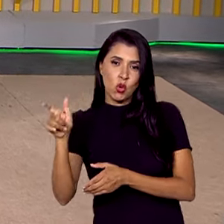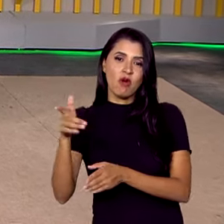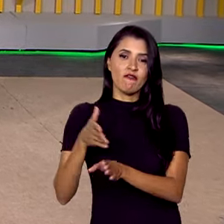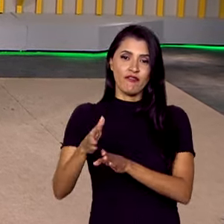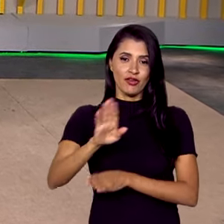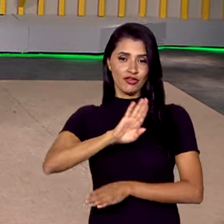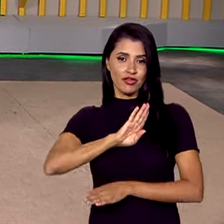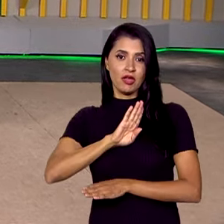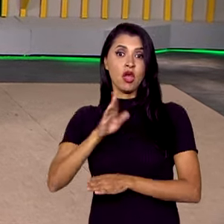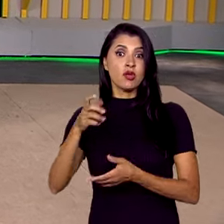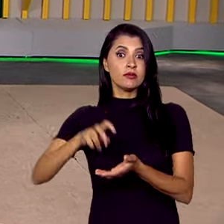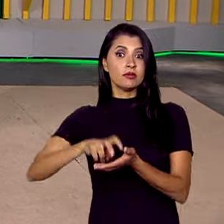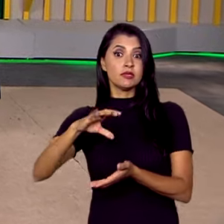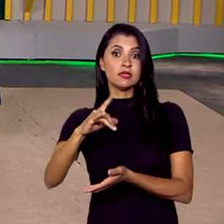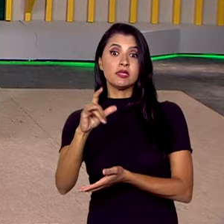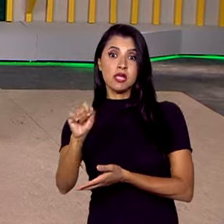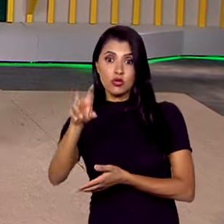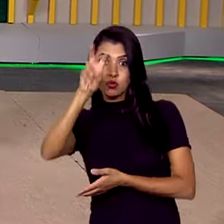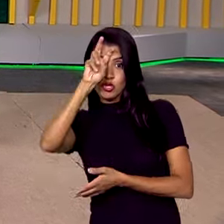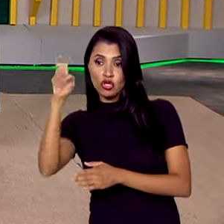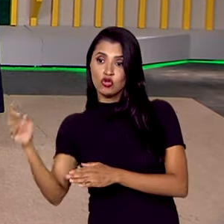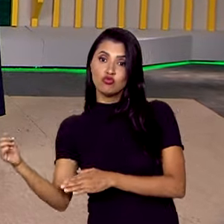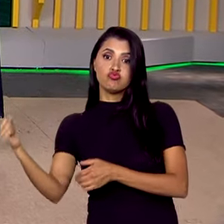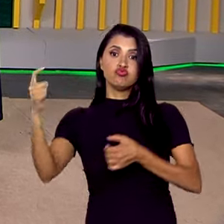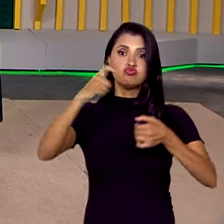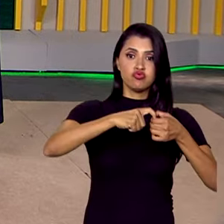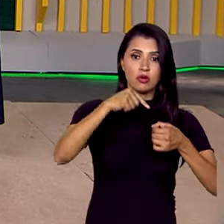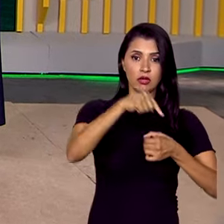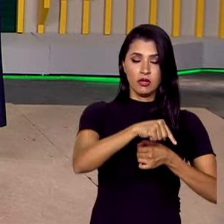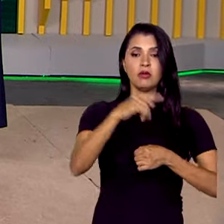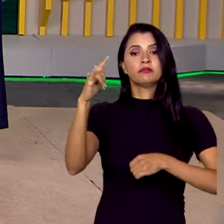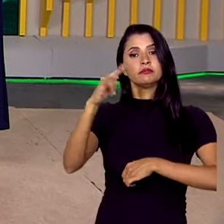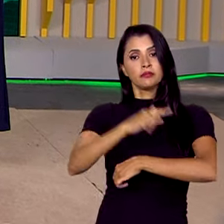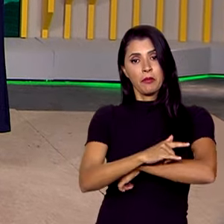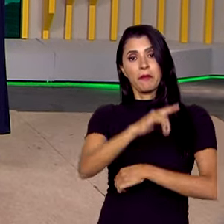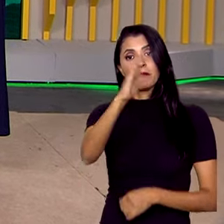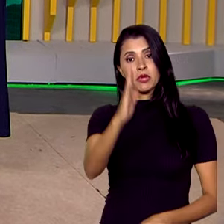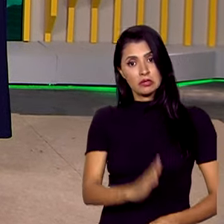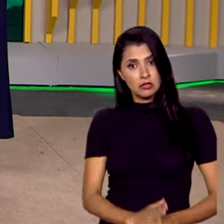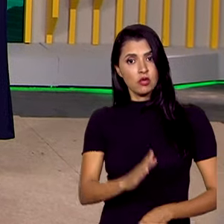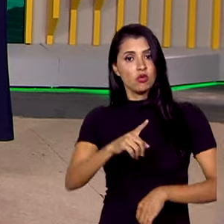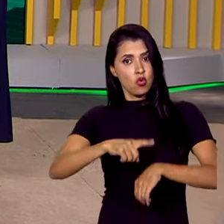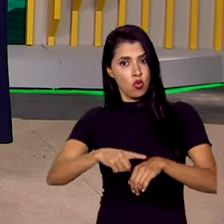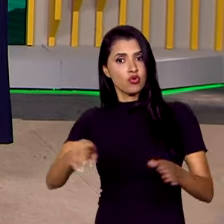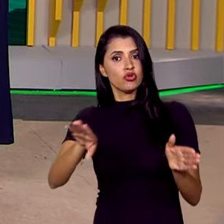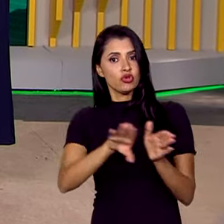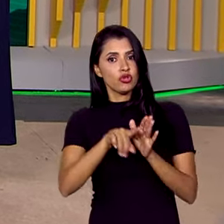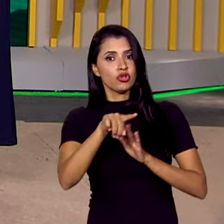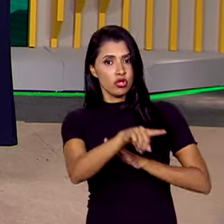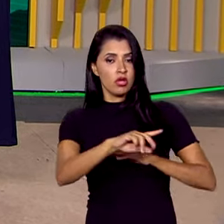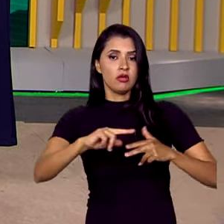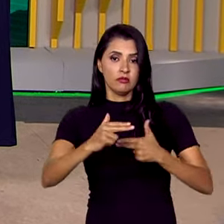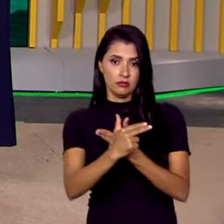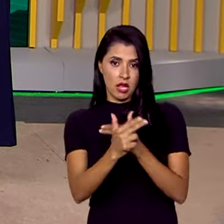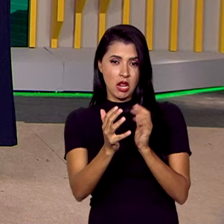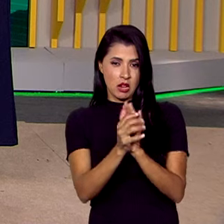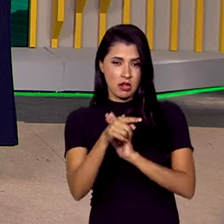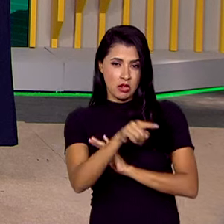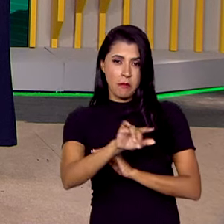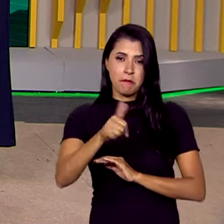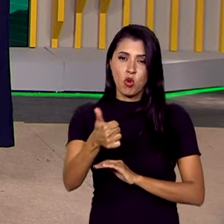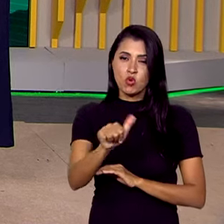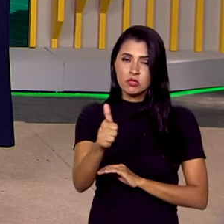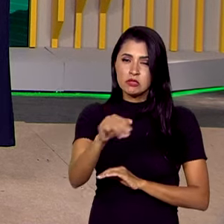decolou hoje cedo do Egito rumo ao Brasil. A previsão é de que o avião chegue hoje à base aérea de Brasília por volta de